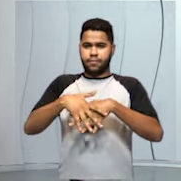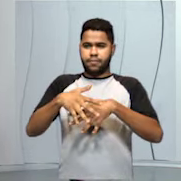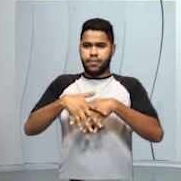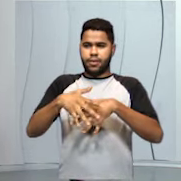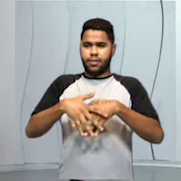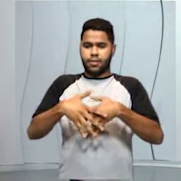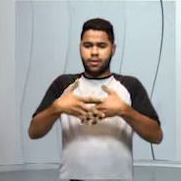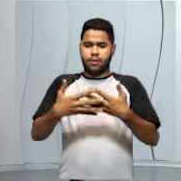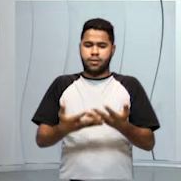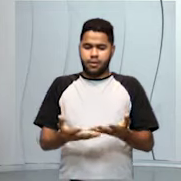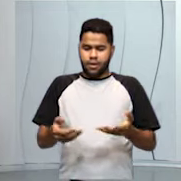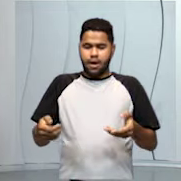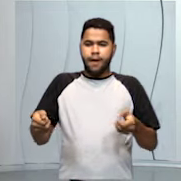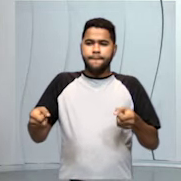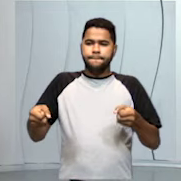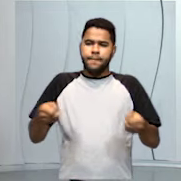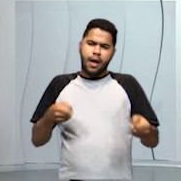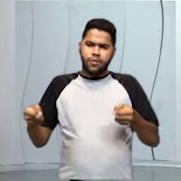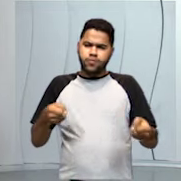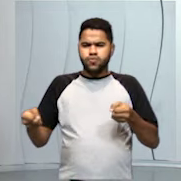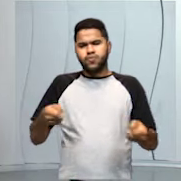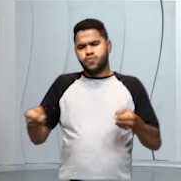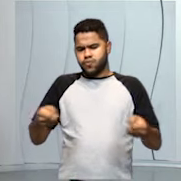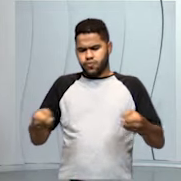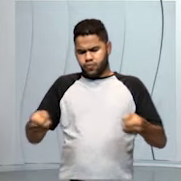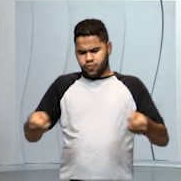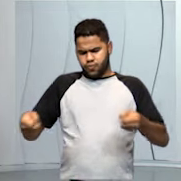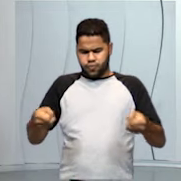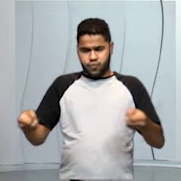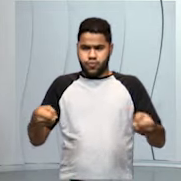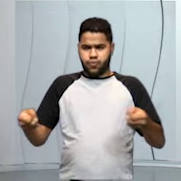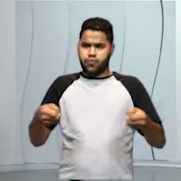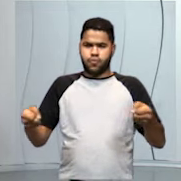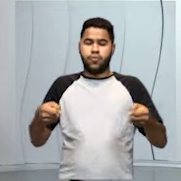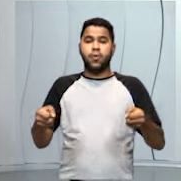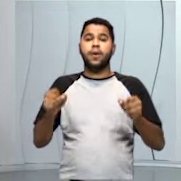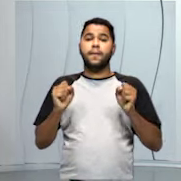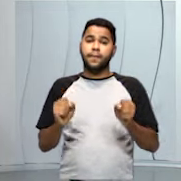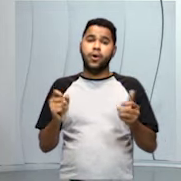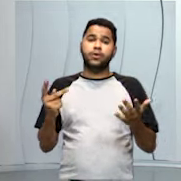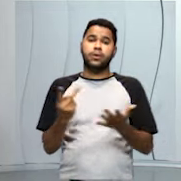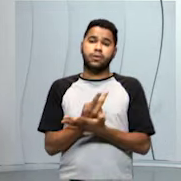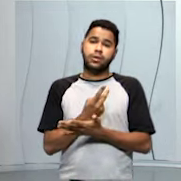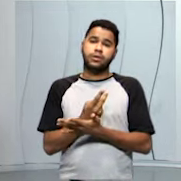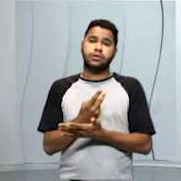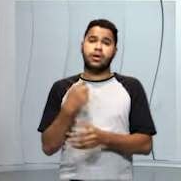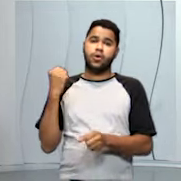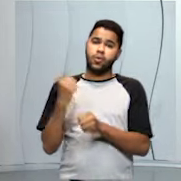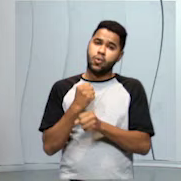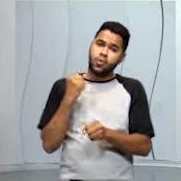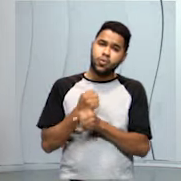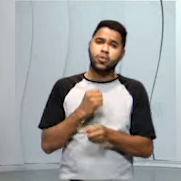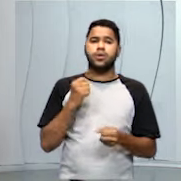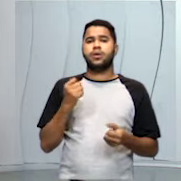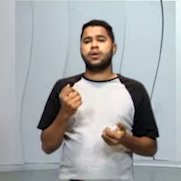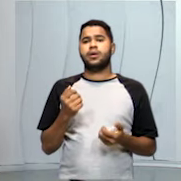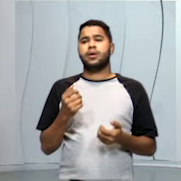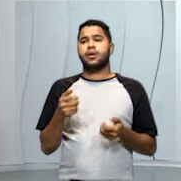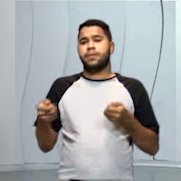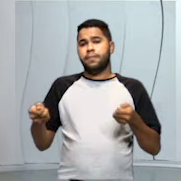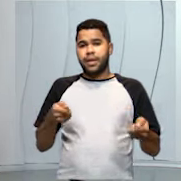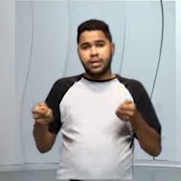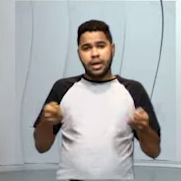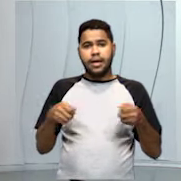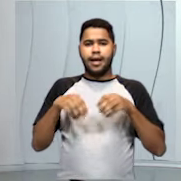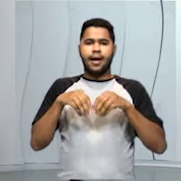vai separar os pedacinhos maiores dos menores. Isso pode acontecer numa construção, onde a gente peneira